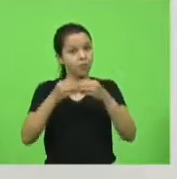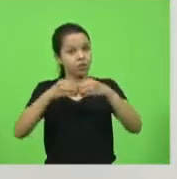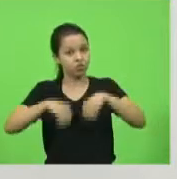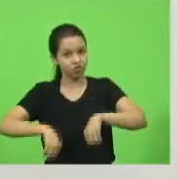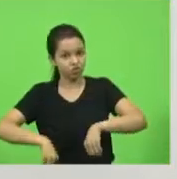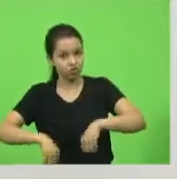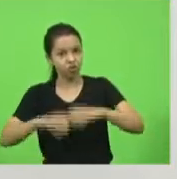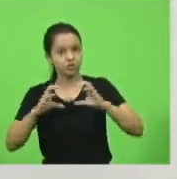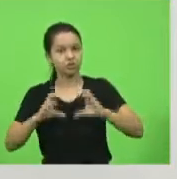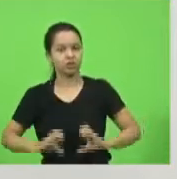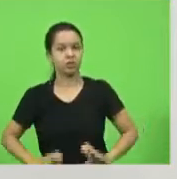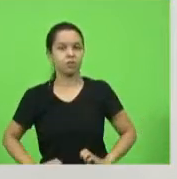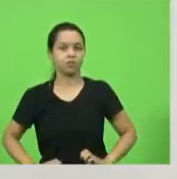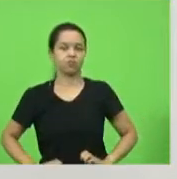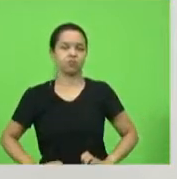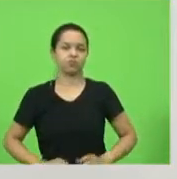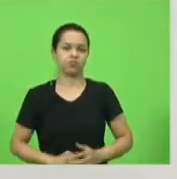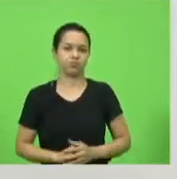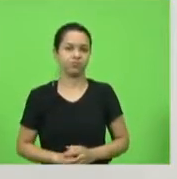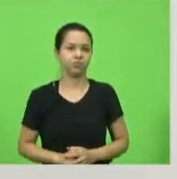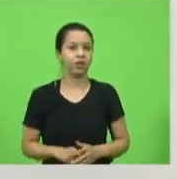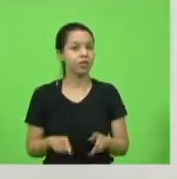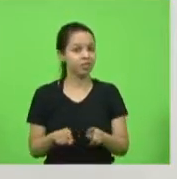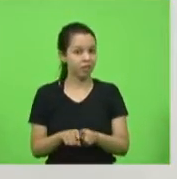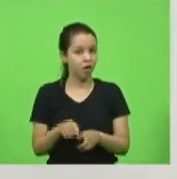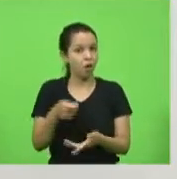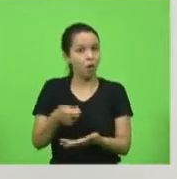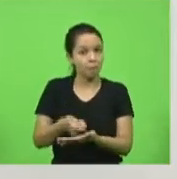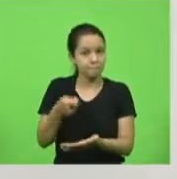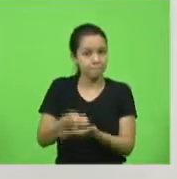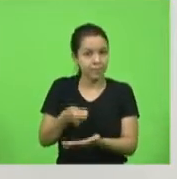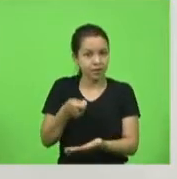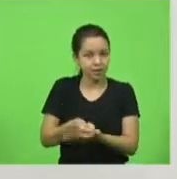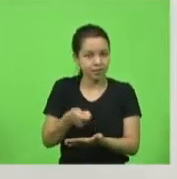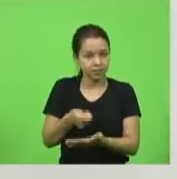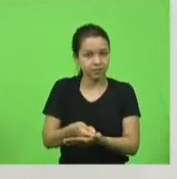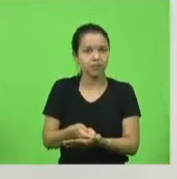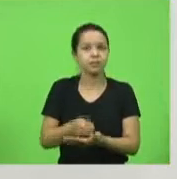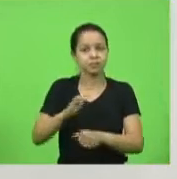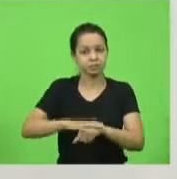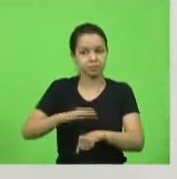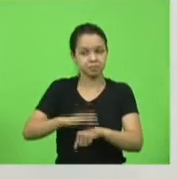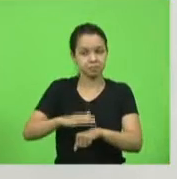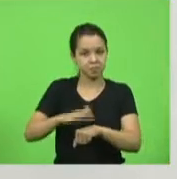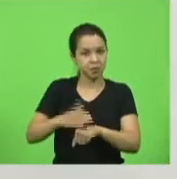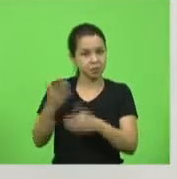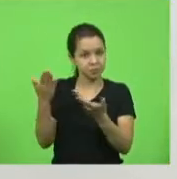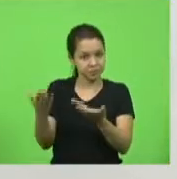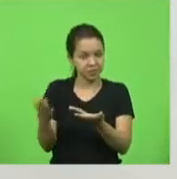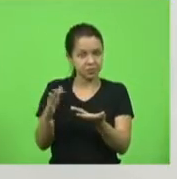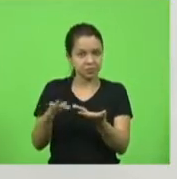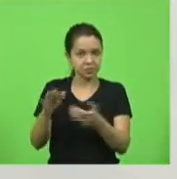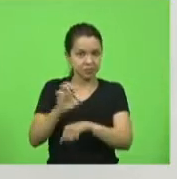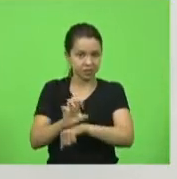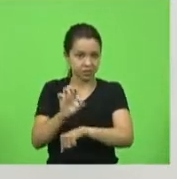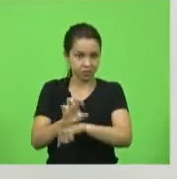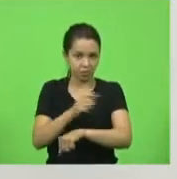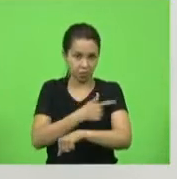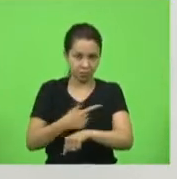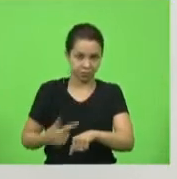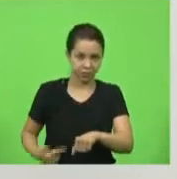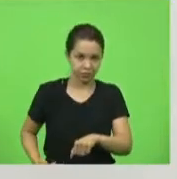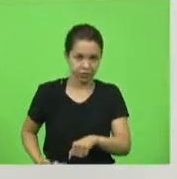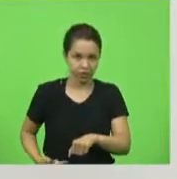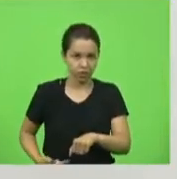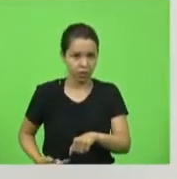Nós temos esse tipo de cobrança feita pela receita estadual que não é em cima da nota, porque